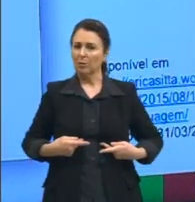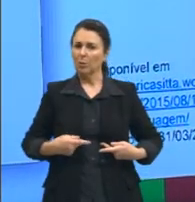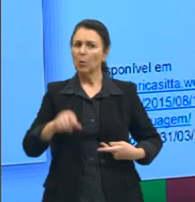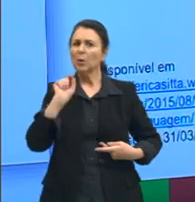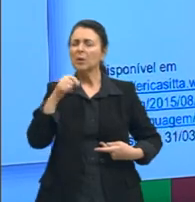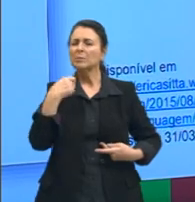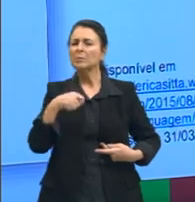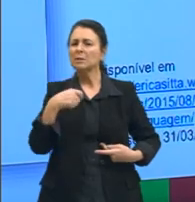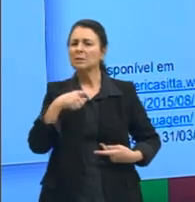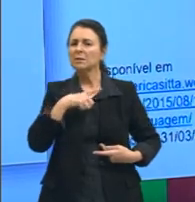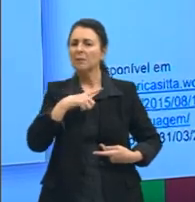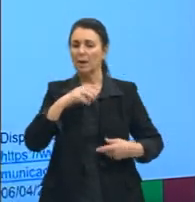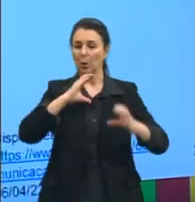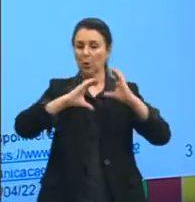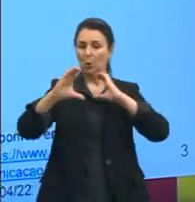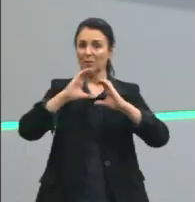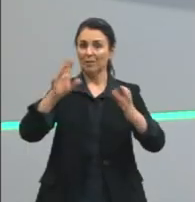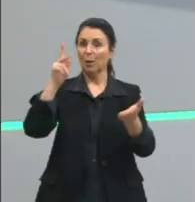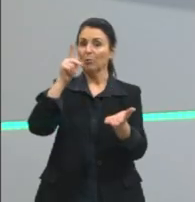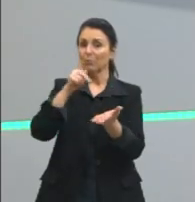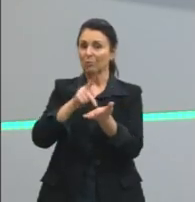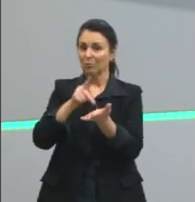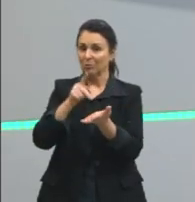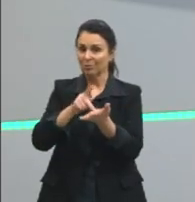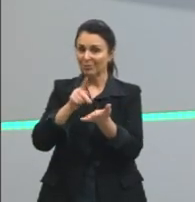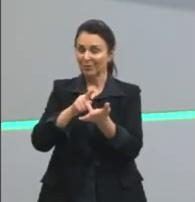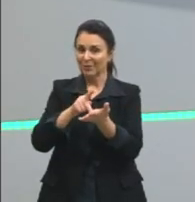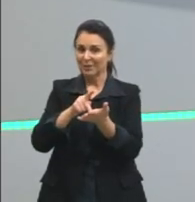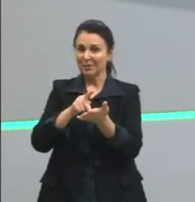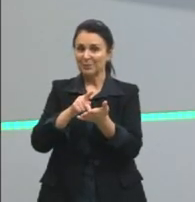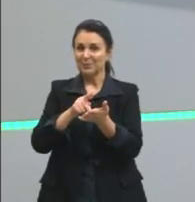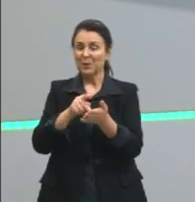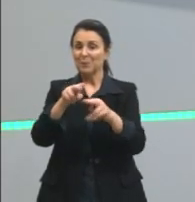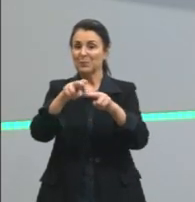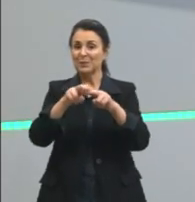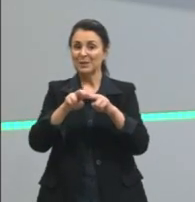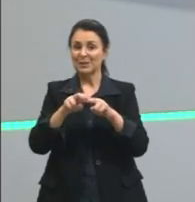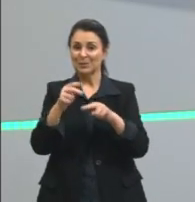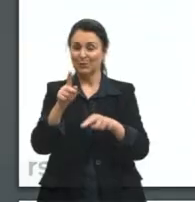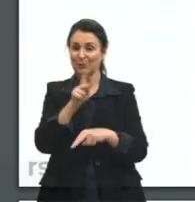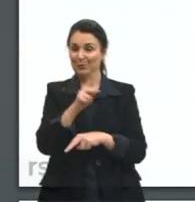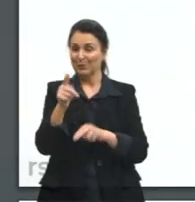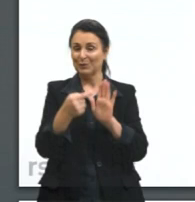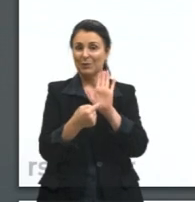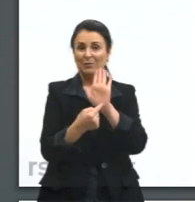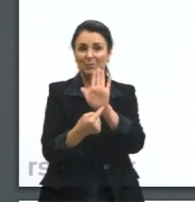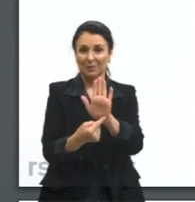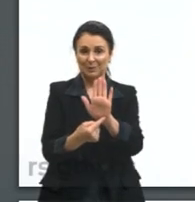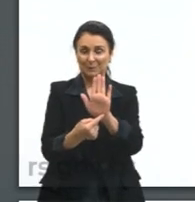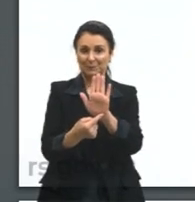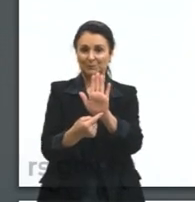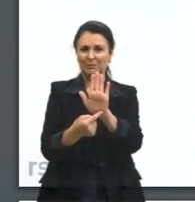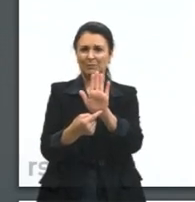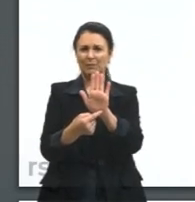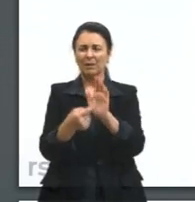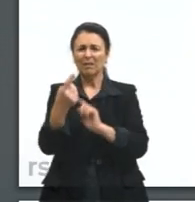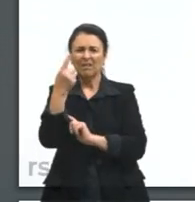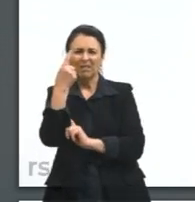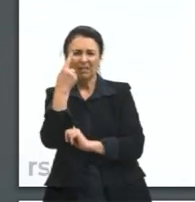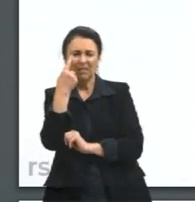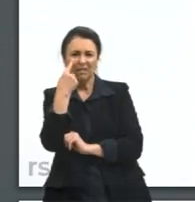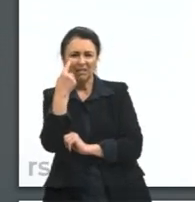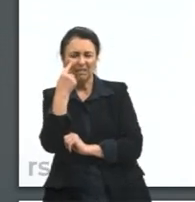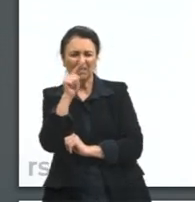fato funcione? E daí eu trouxe para vocês uma primeira noção do